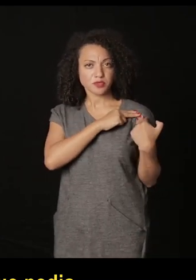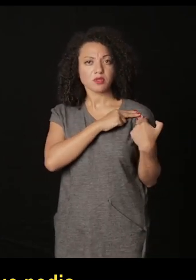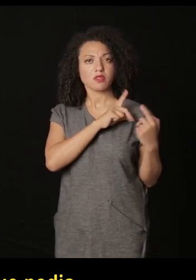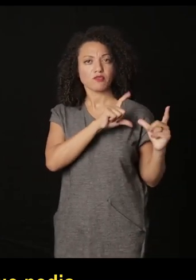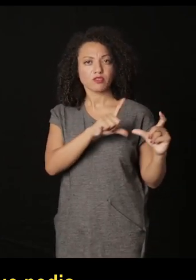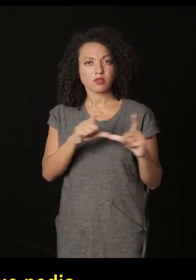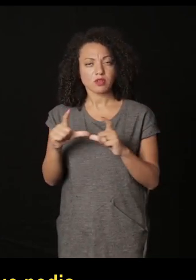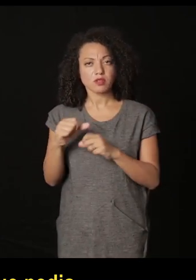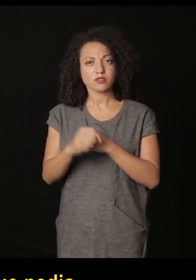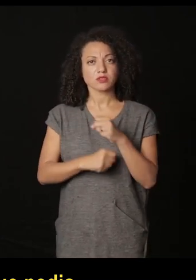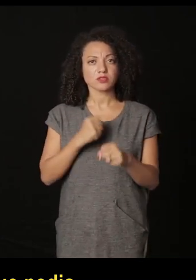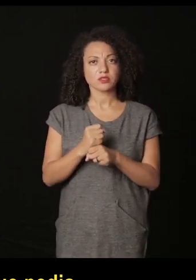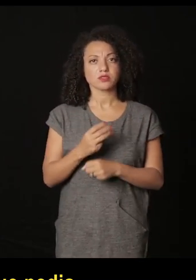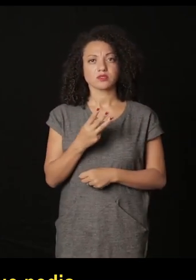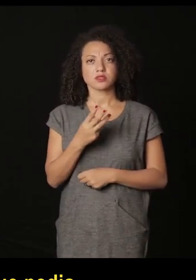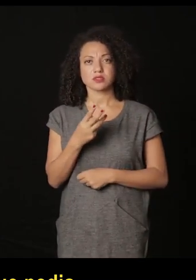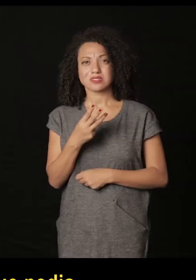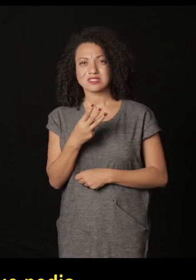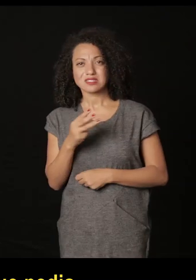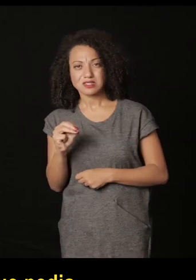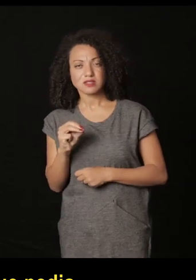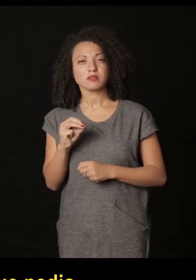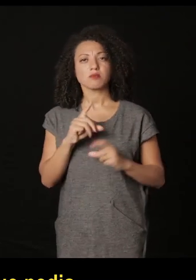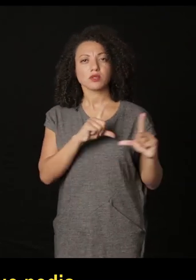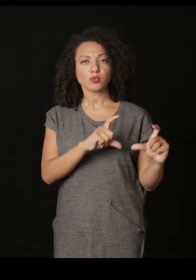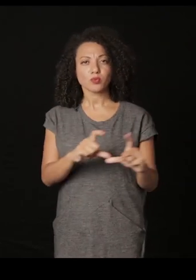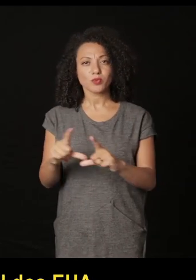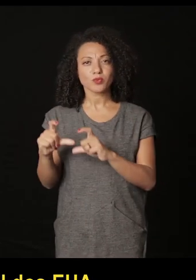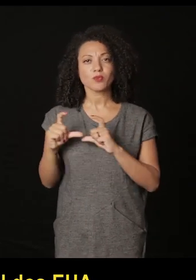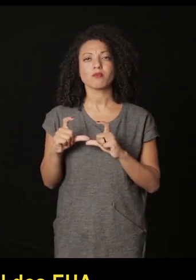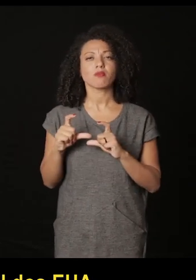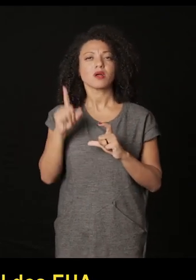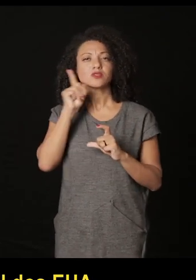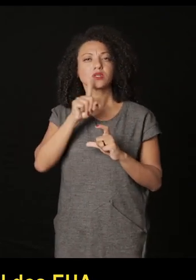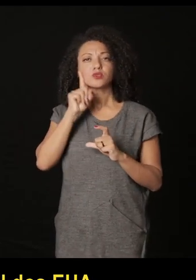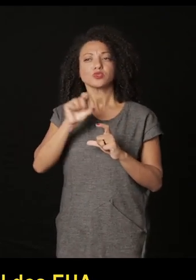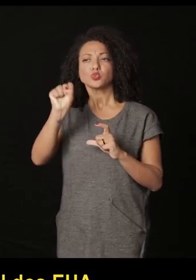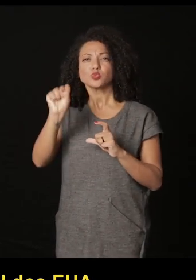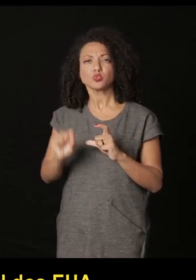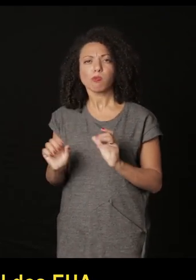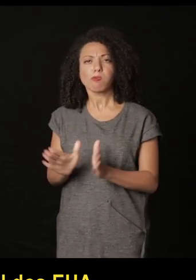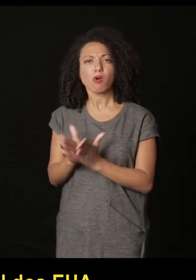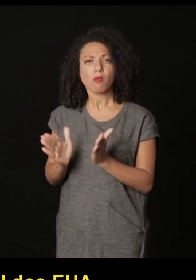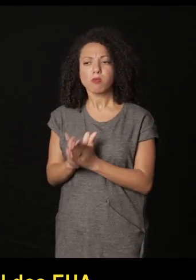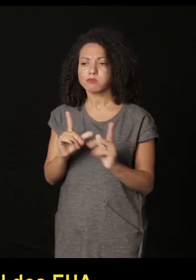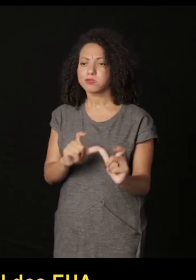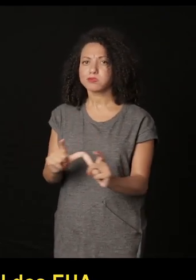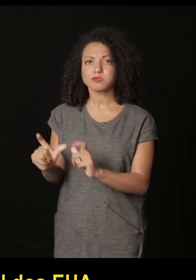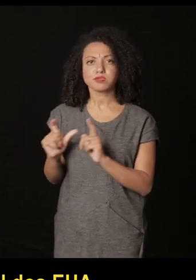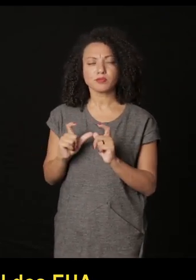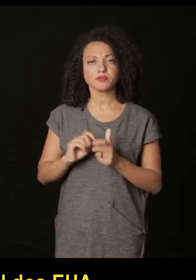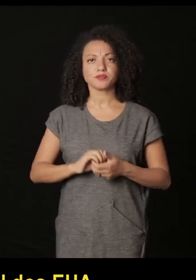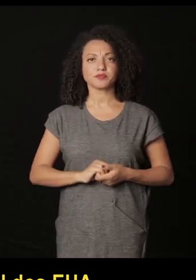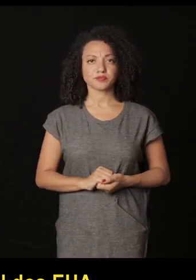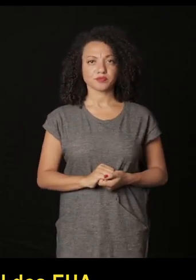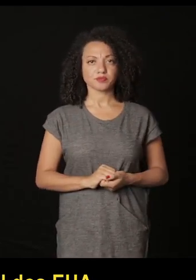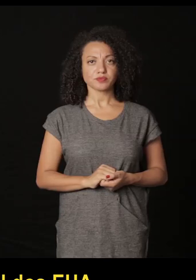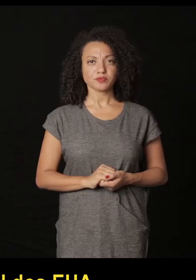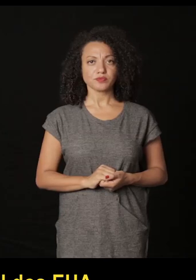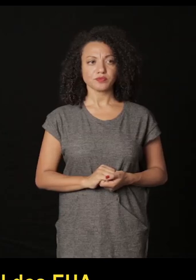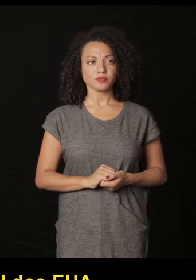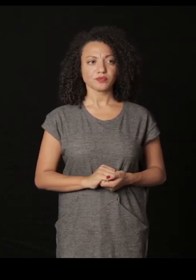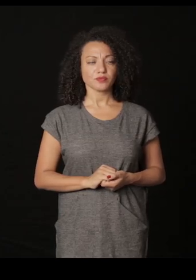fotógrafos nos anos 30 a documentar a pobreza no sul dos Estados